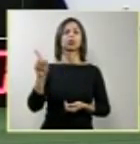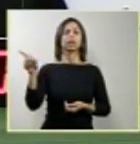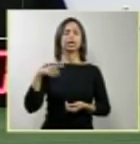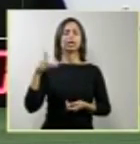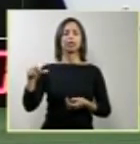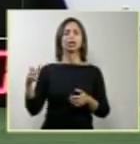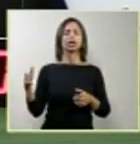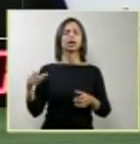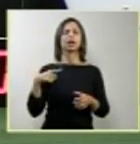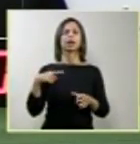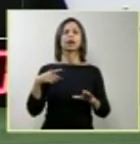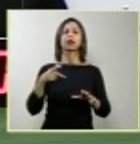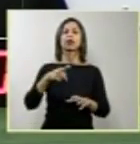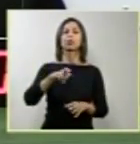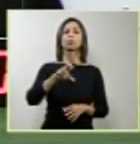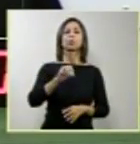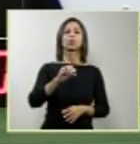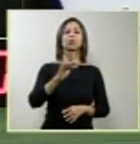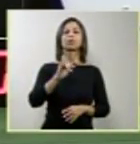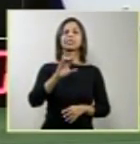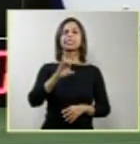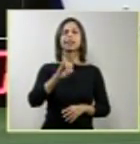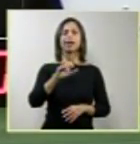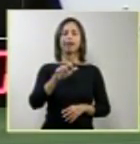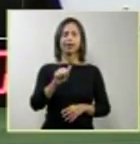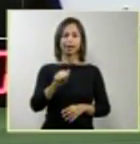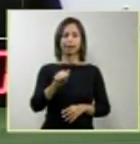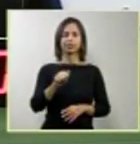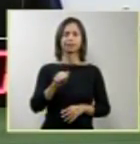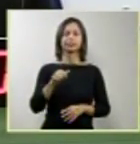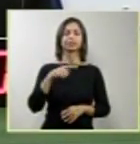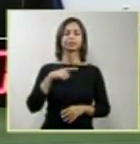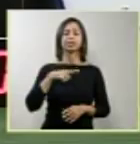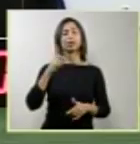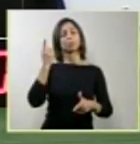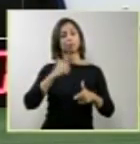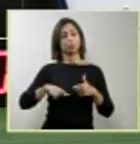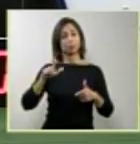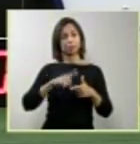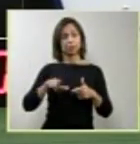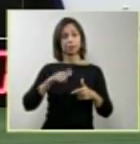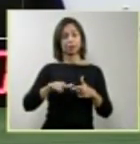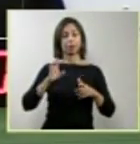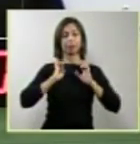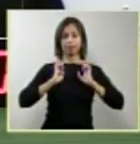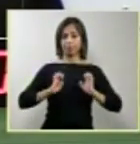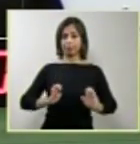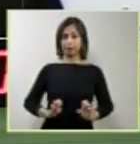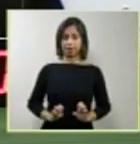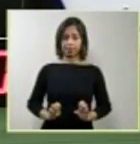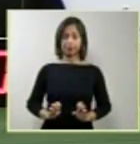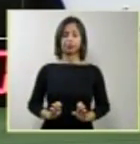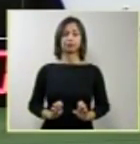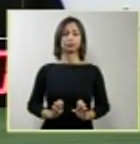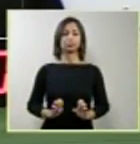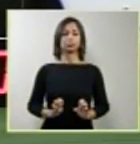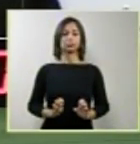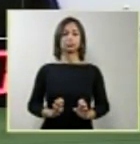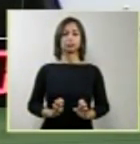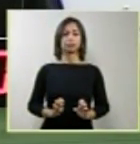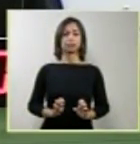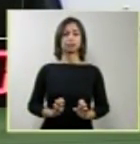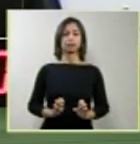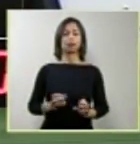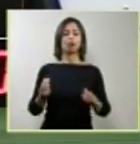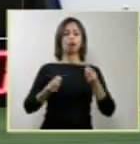das colocações, considerada problemática ética, que envolve a